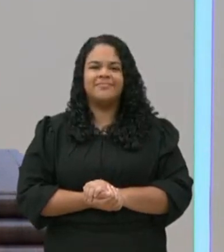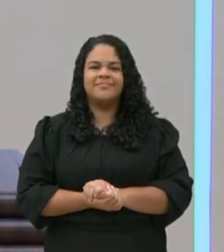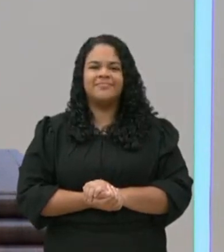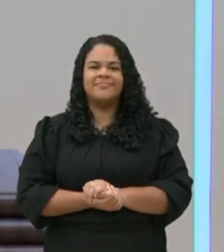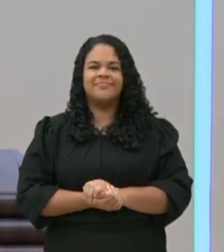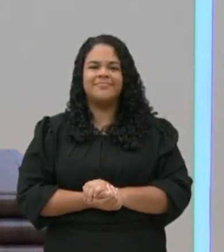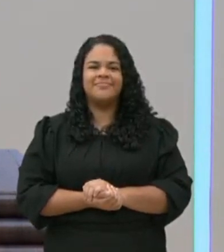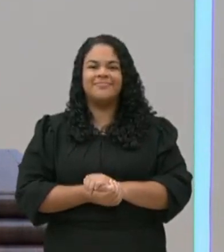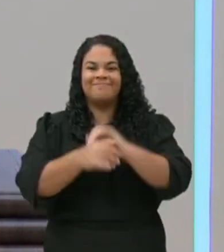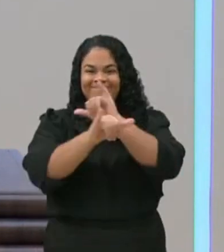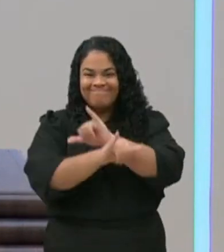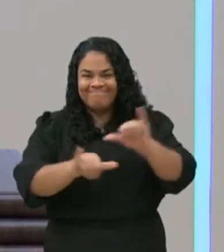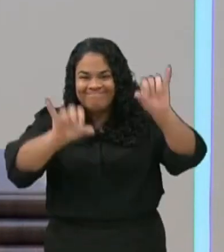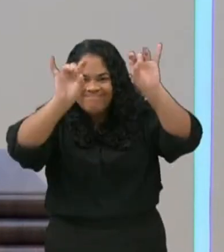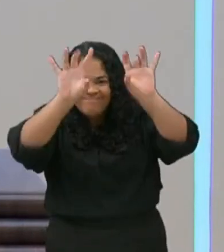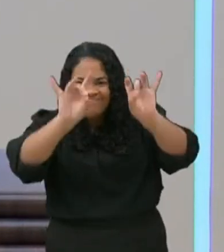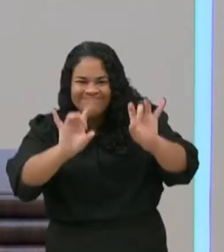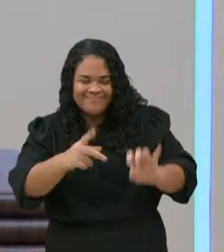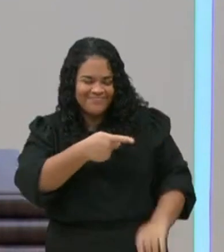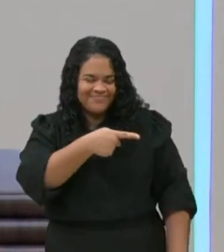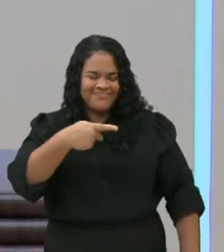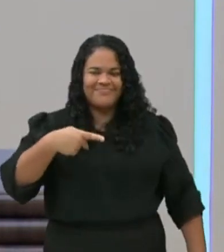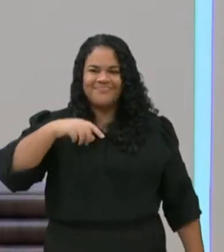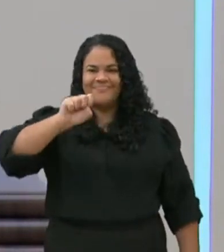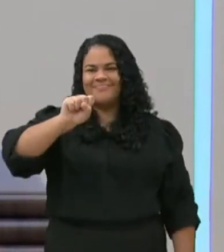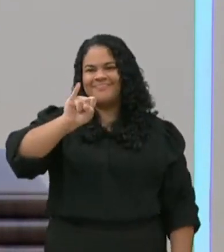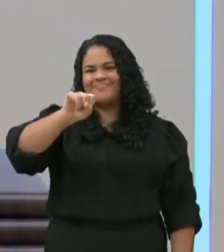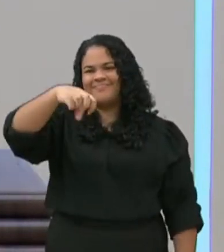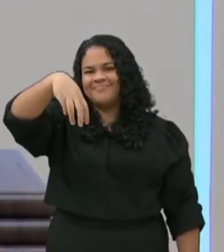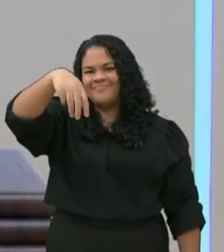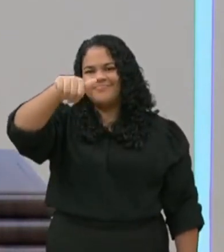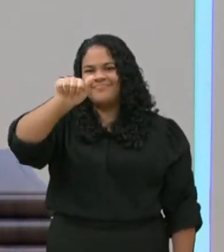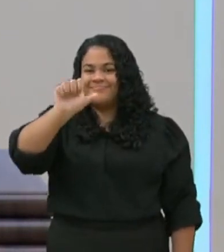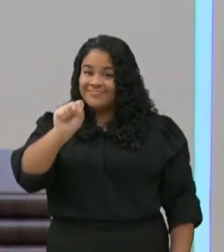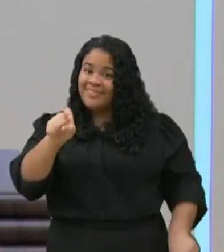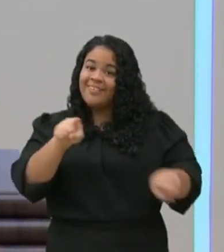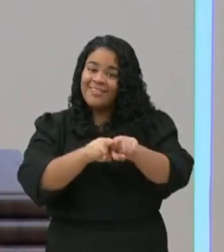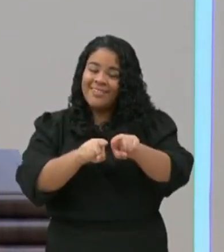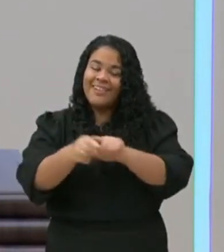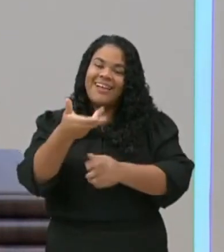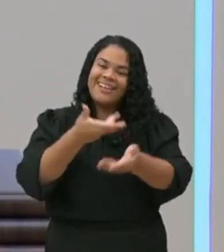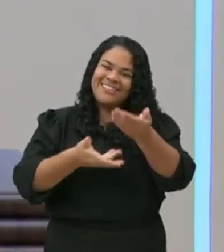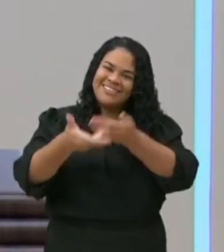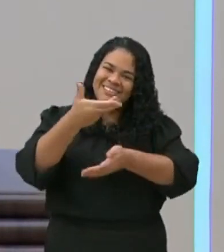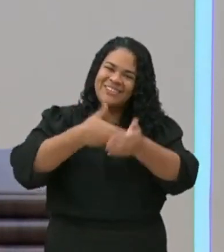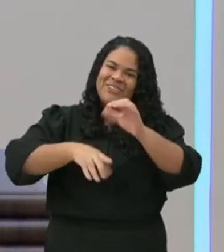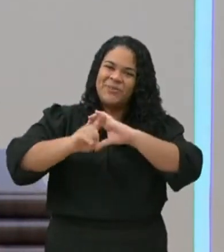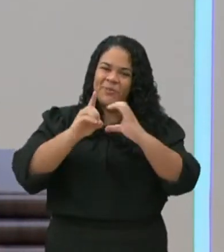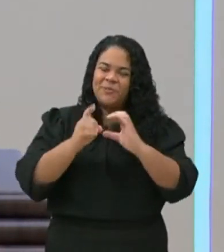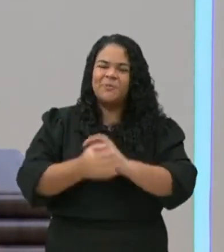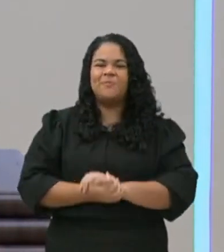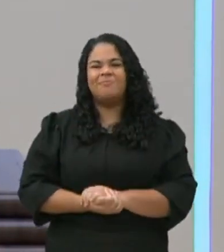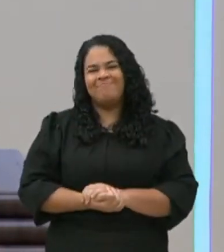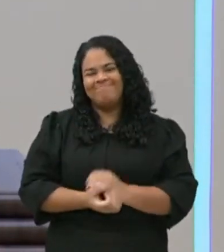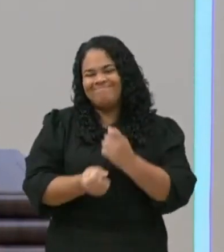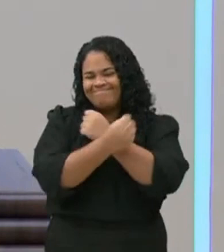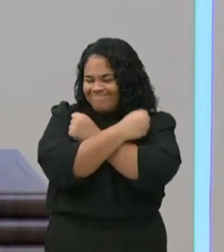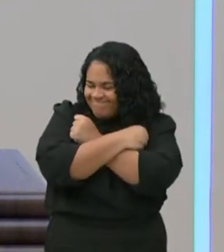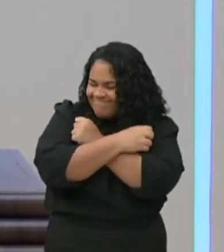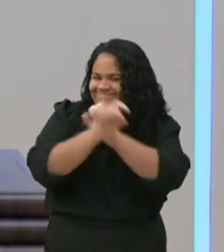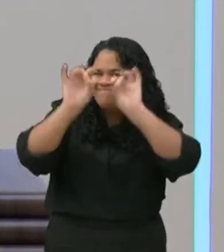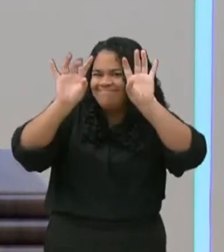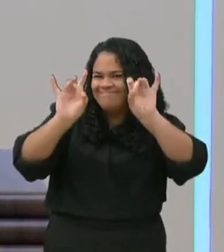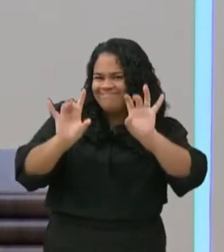aí em Carpina, que é por certo, está cultuando com a gente também. Pastor Simas, segue o nosso abraço